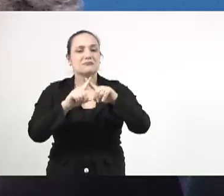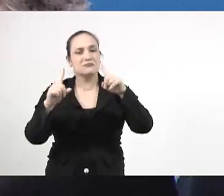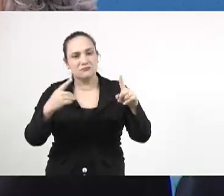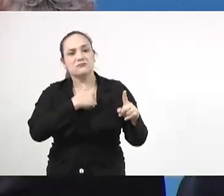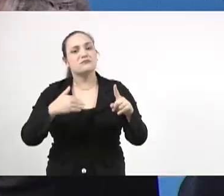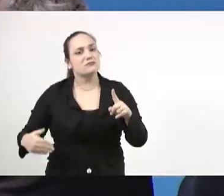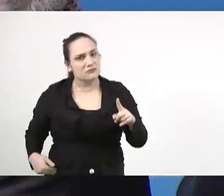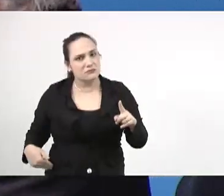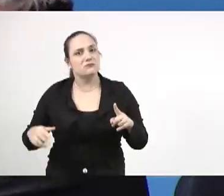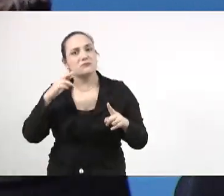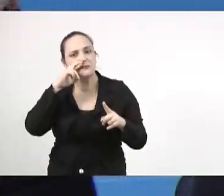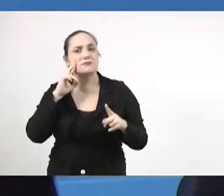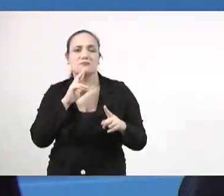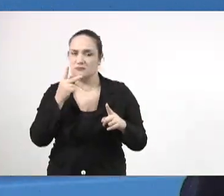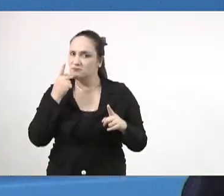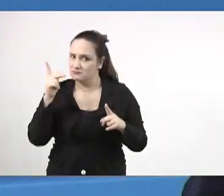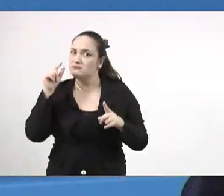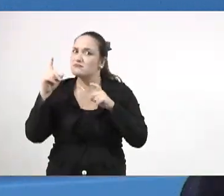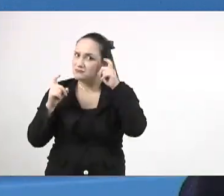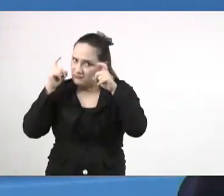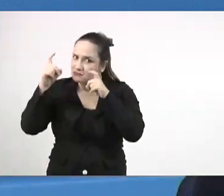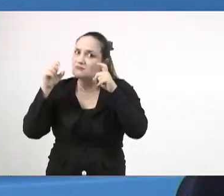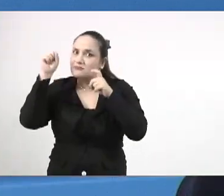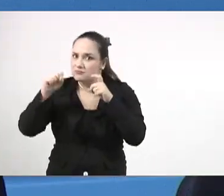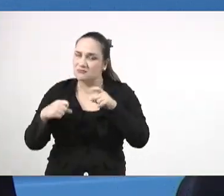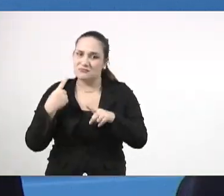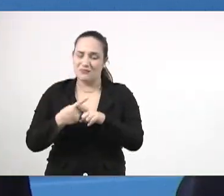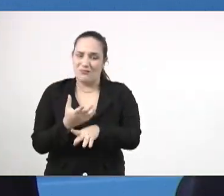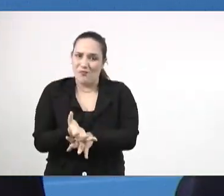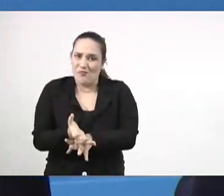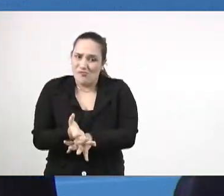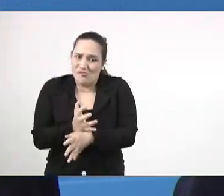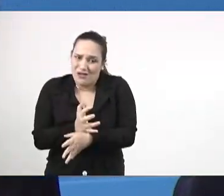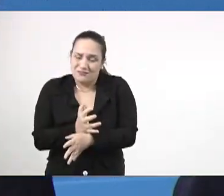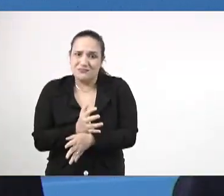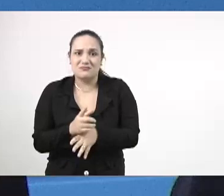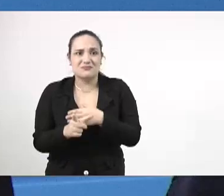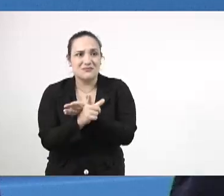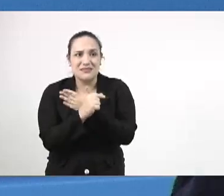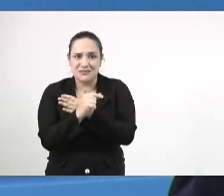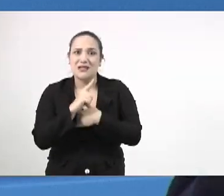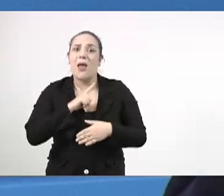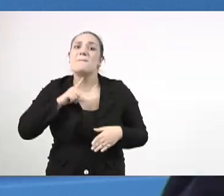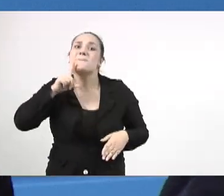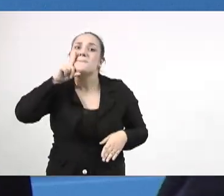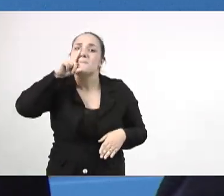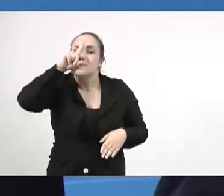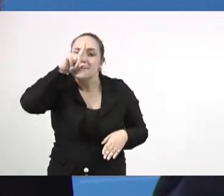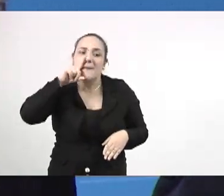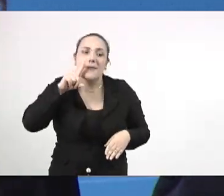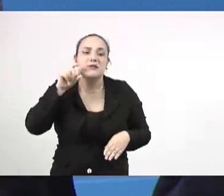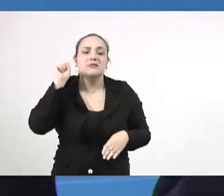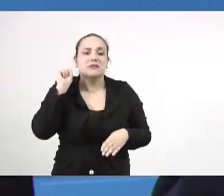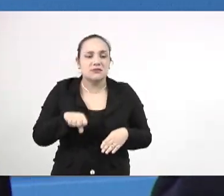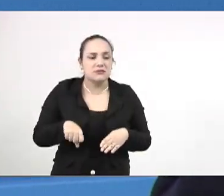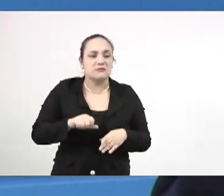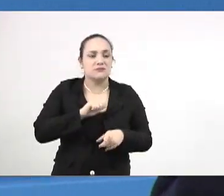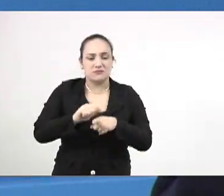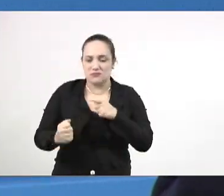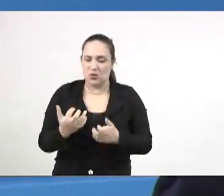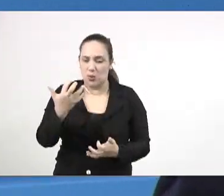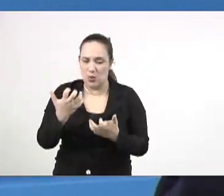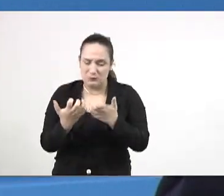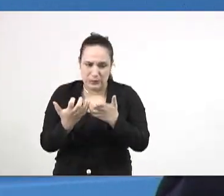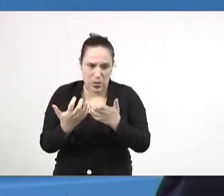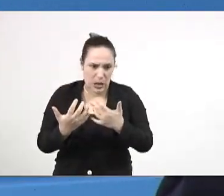preocupante hoje a situação, de seca que existe no Pantanal, o risco de esse fogo se espalhar